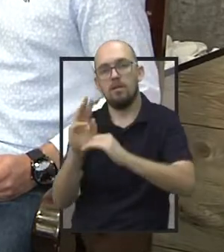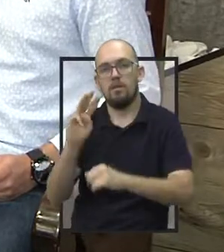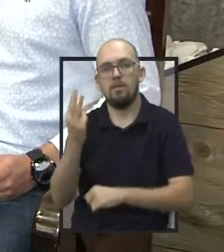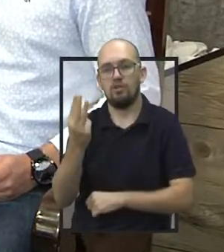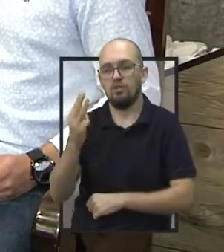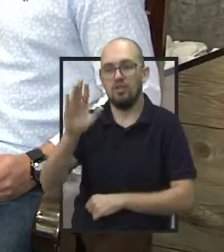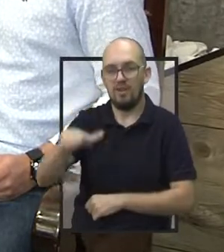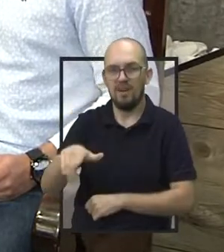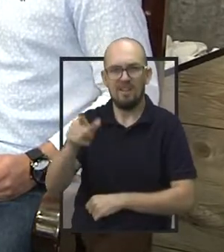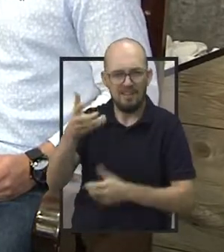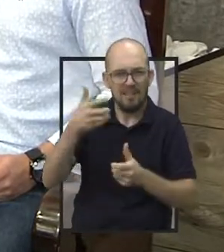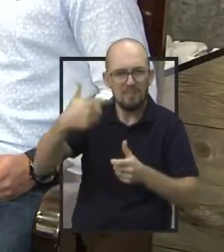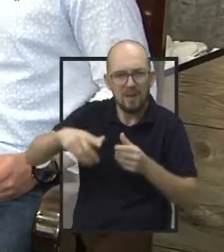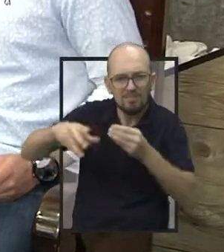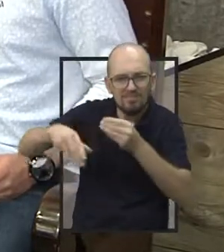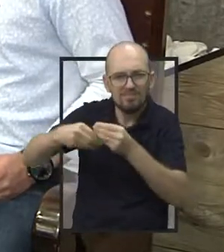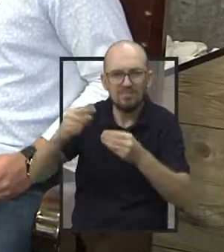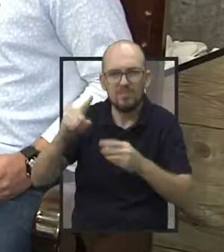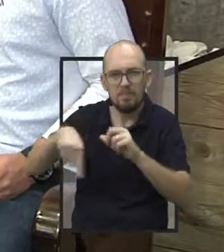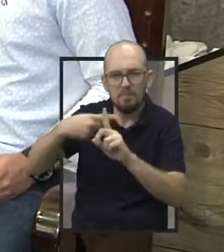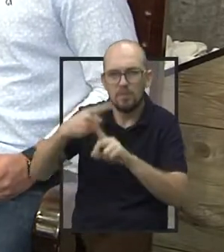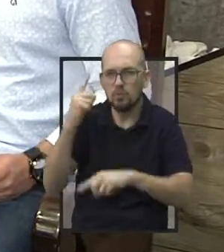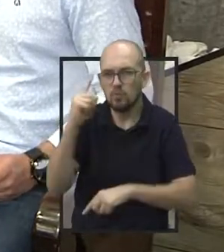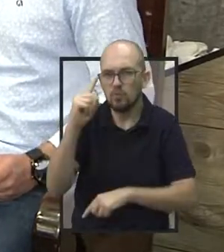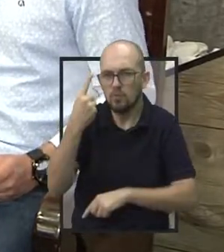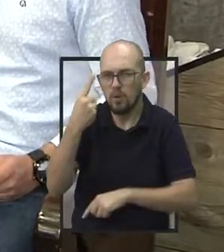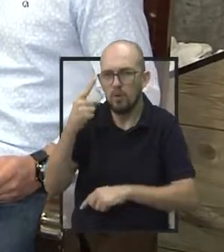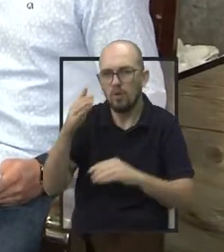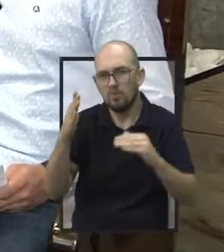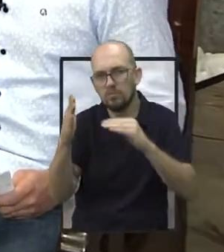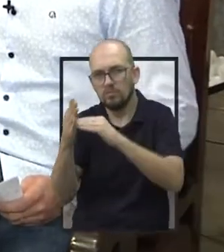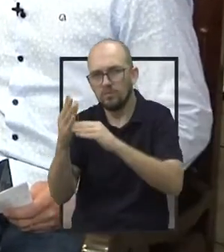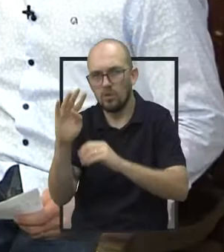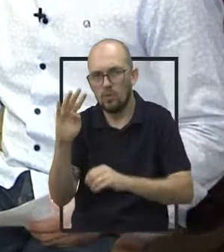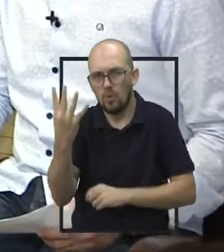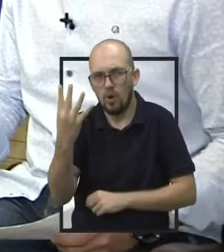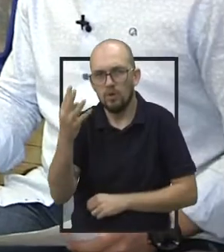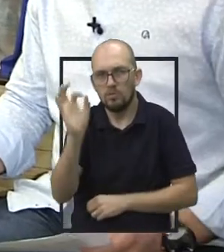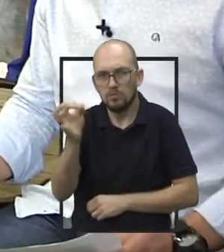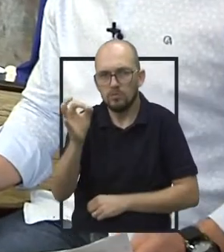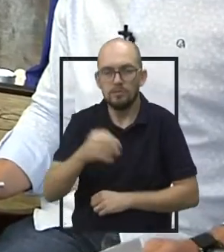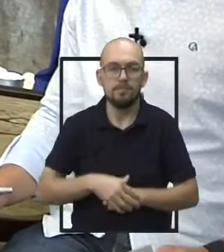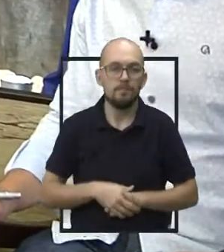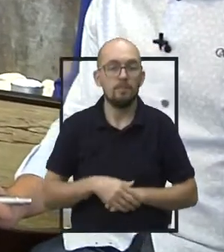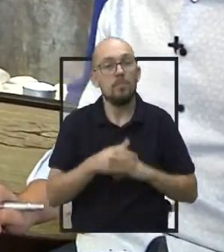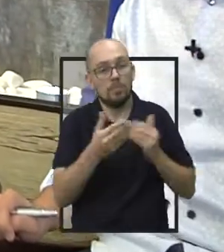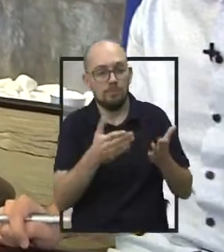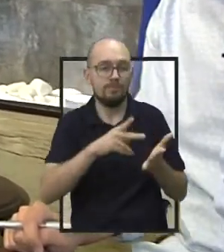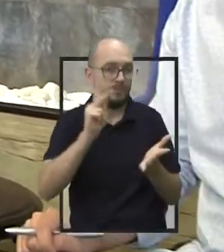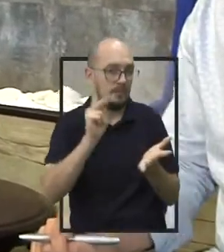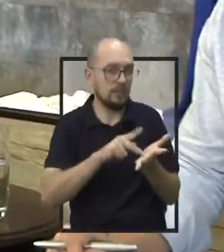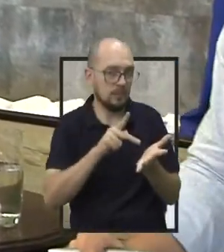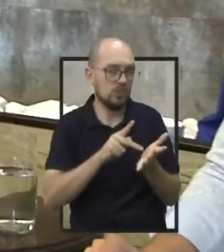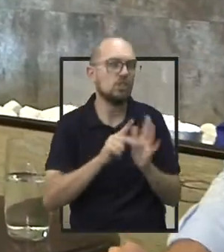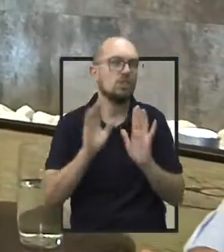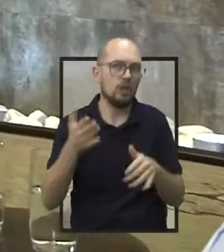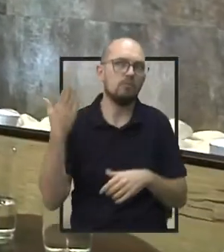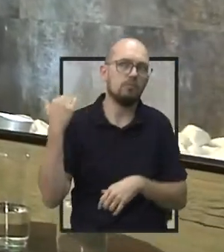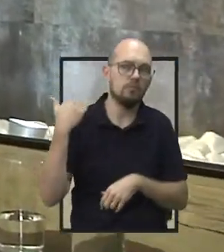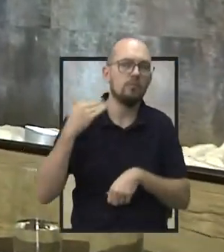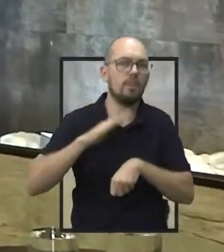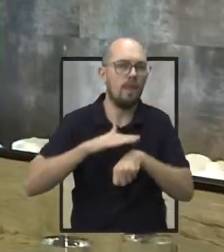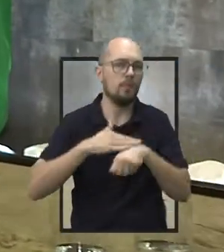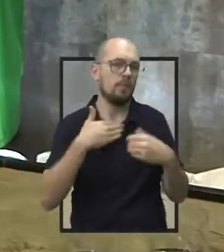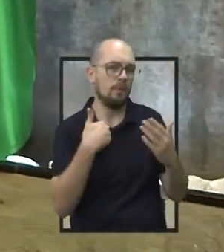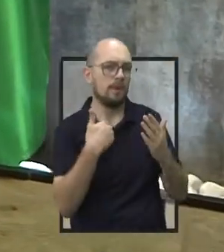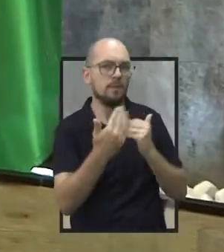estender esse horário em mais uma hora? Na verdade, já faz algum tempo que estou conversando sobre esse